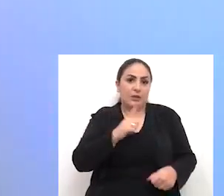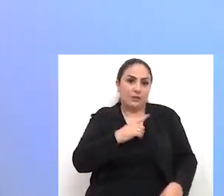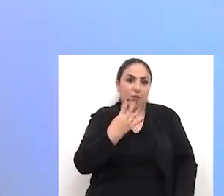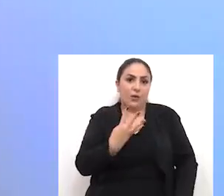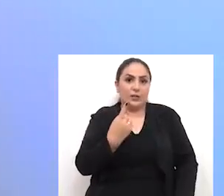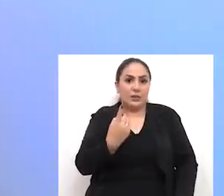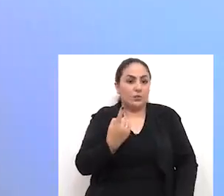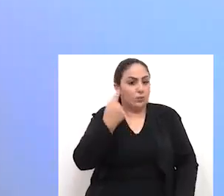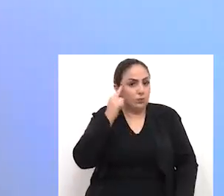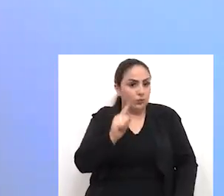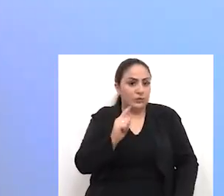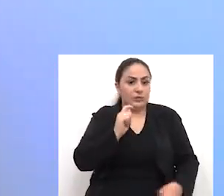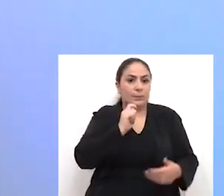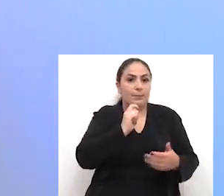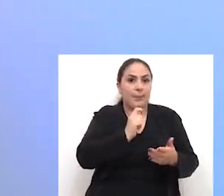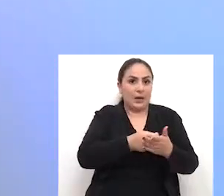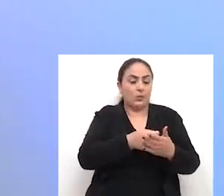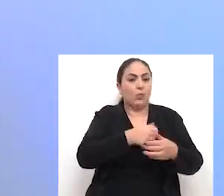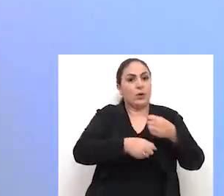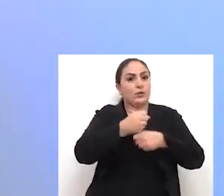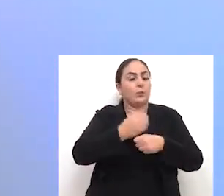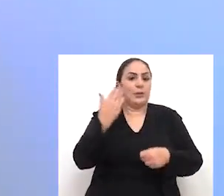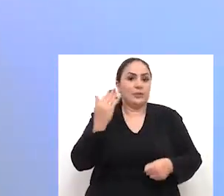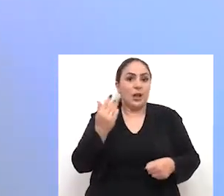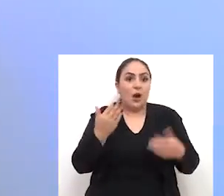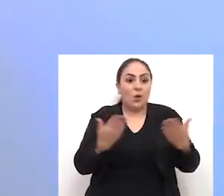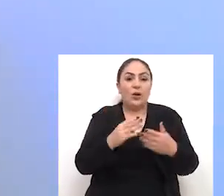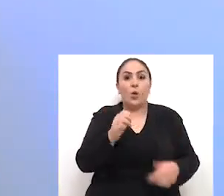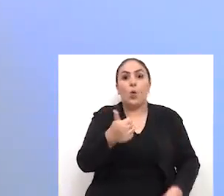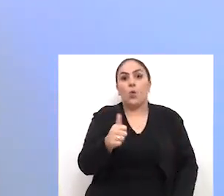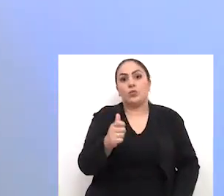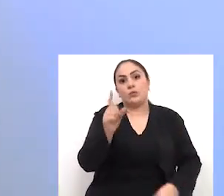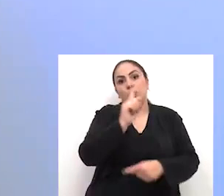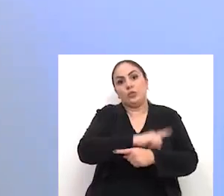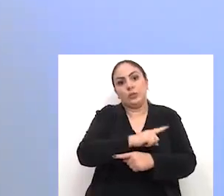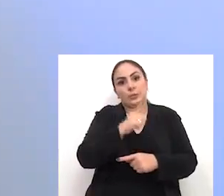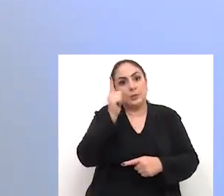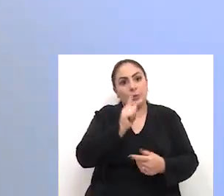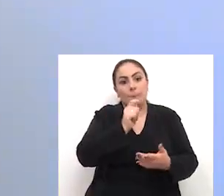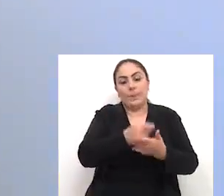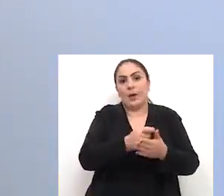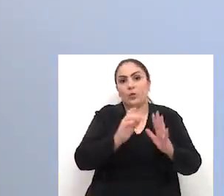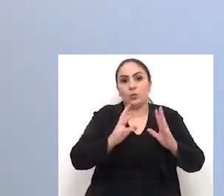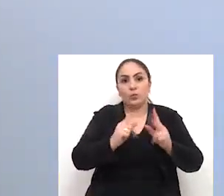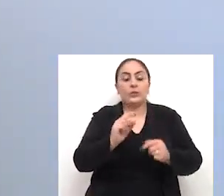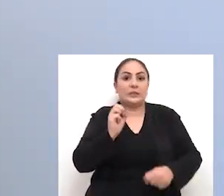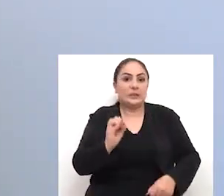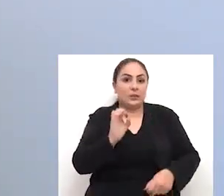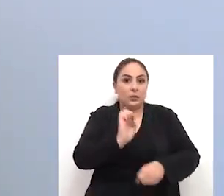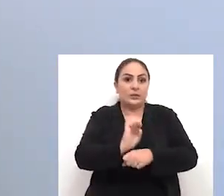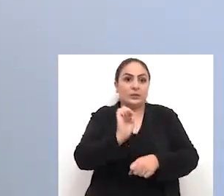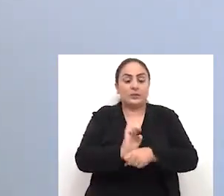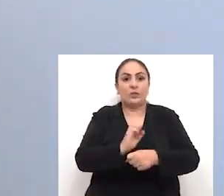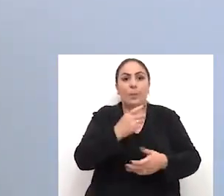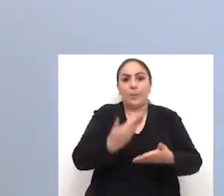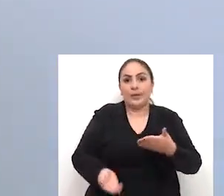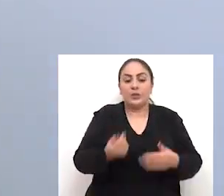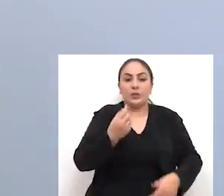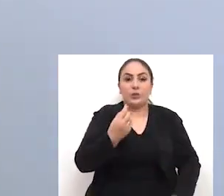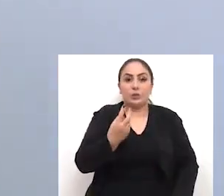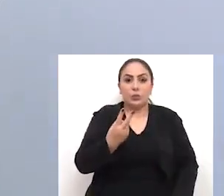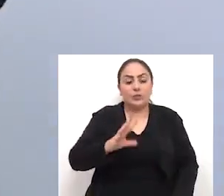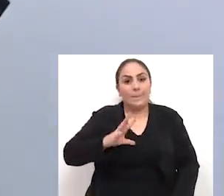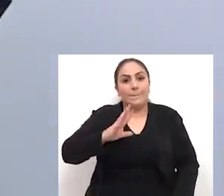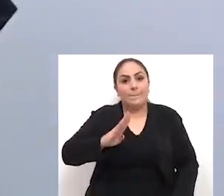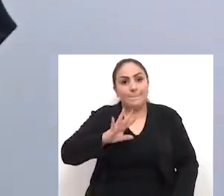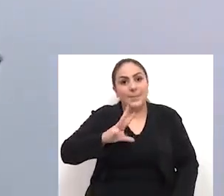41 dias para ser quitado no ano passado, está levando 11 dias para quitação. Se o Estado perder 2 bilhões de reais, é